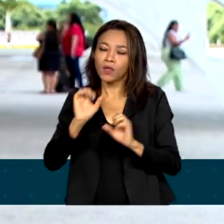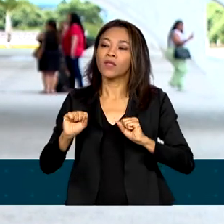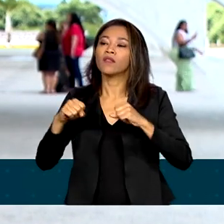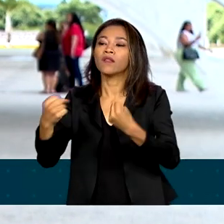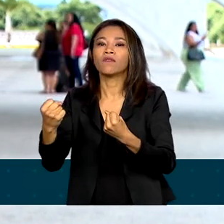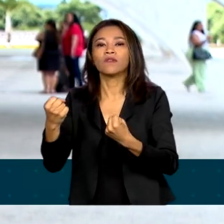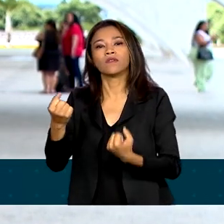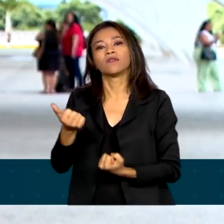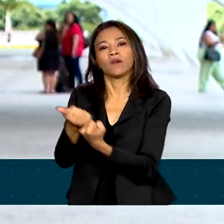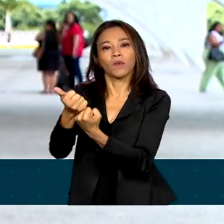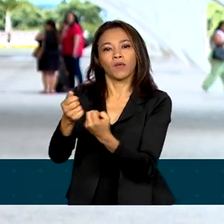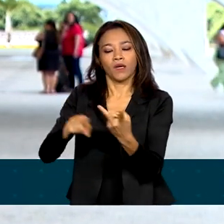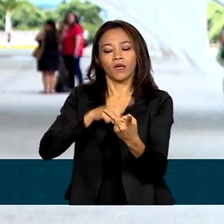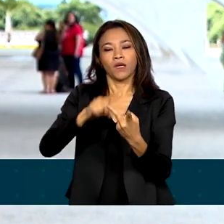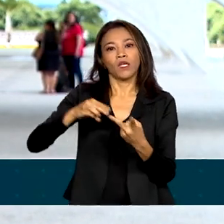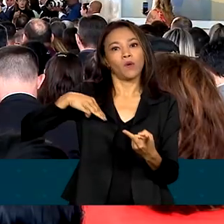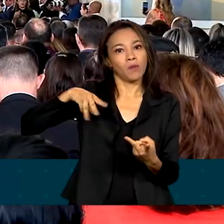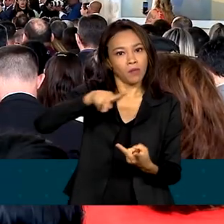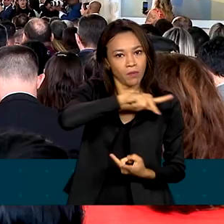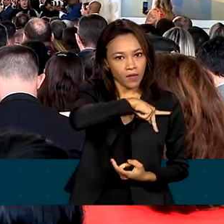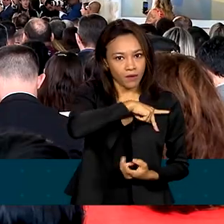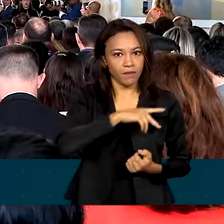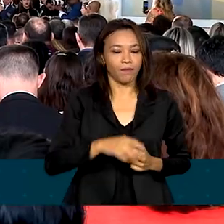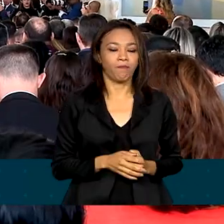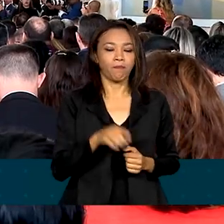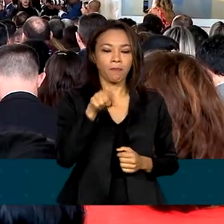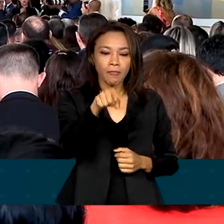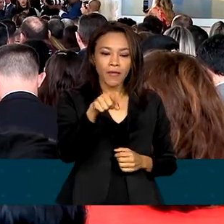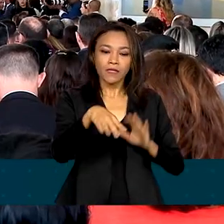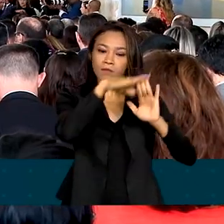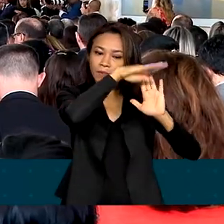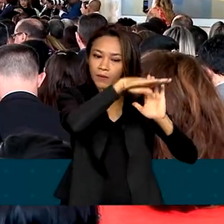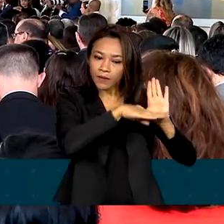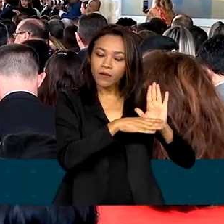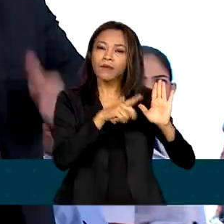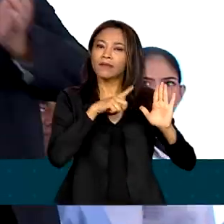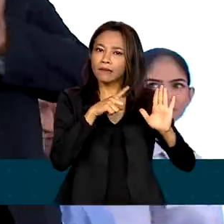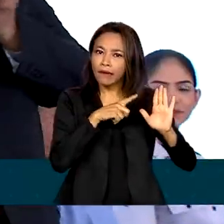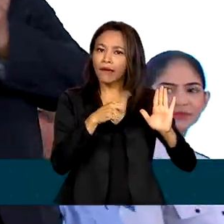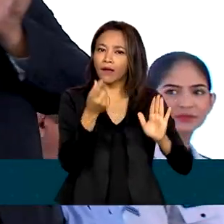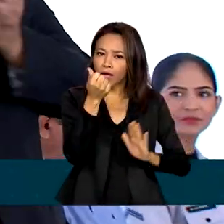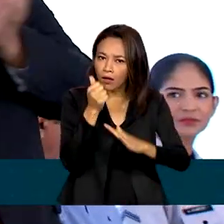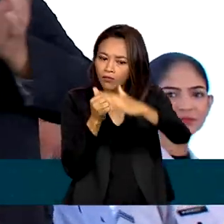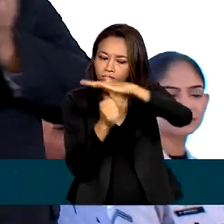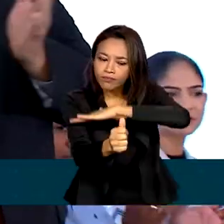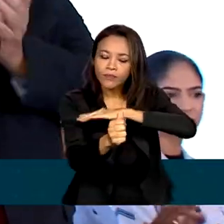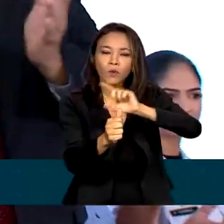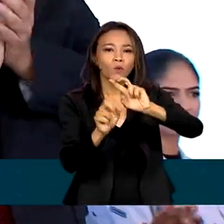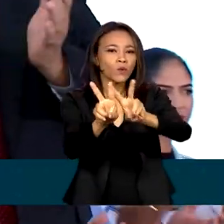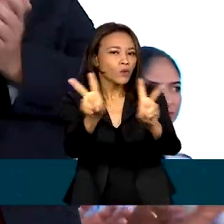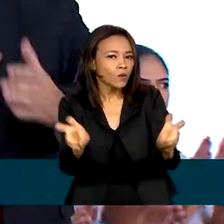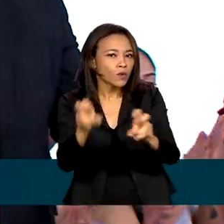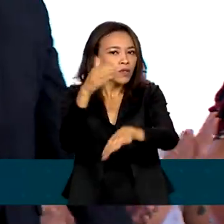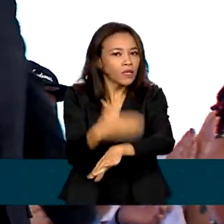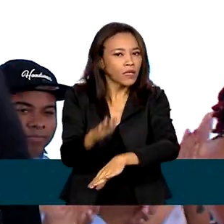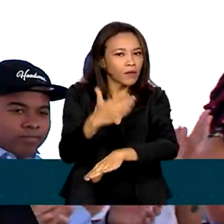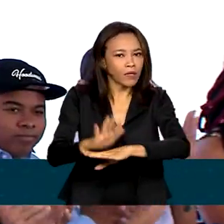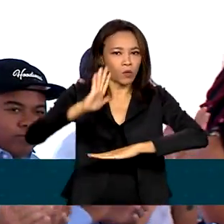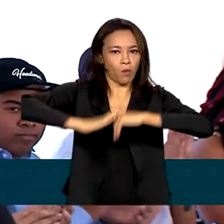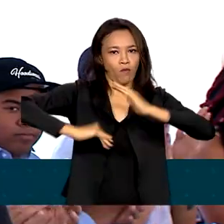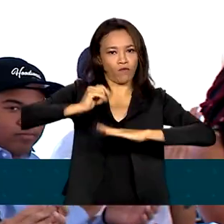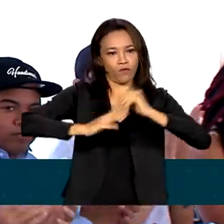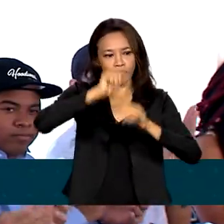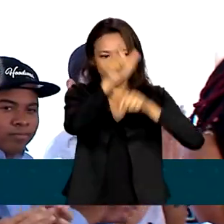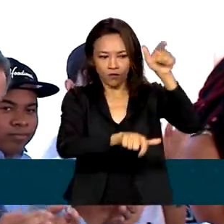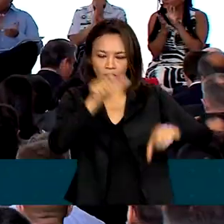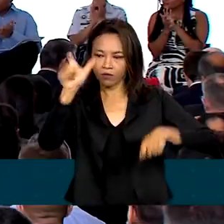Pública e Ministério Público. O Pronace também prevê investimentos do Programa de Capacitação Profissional e